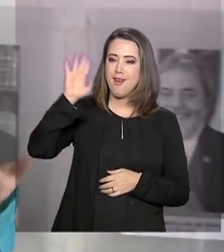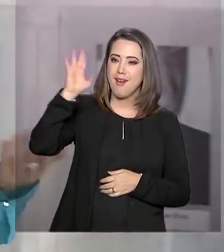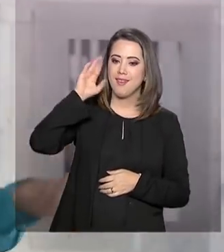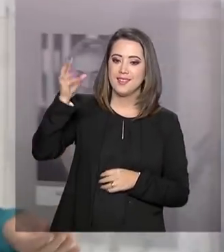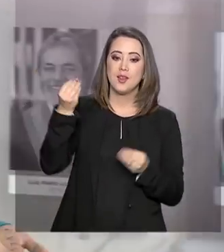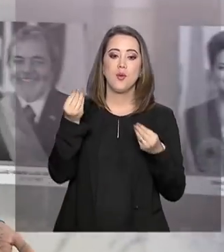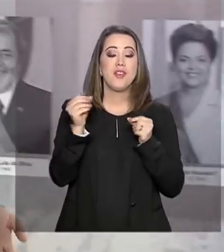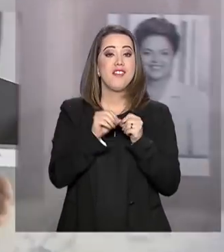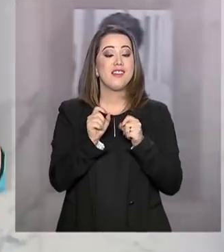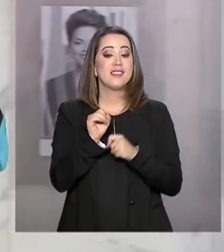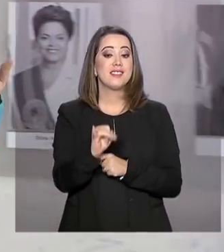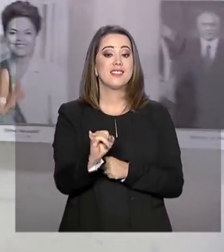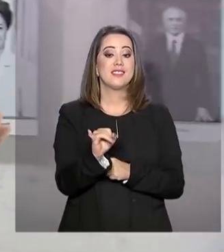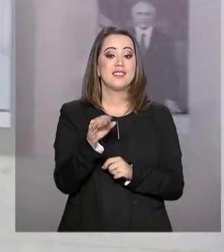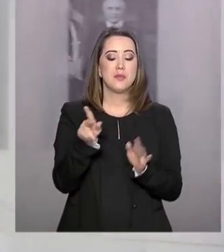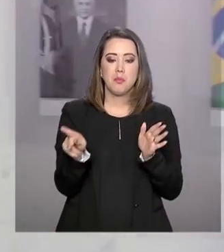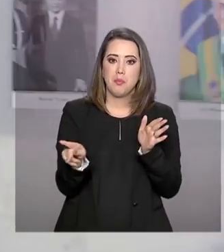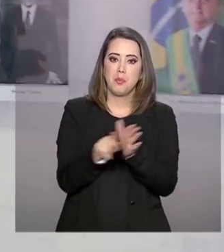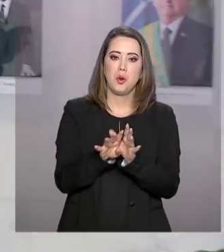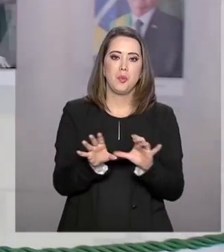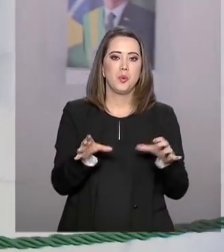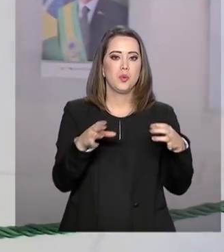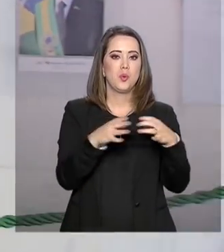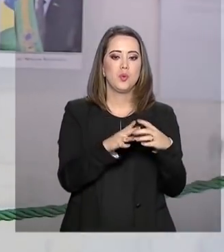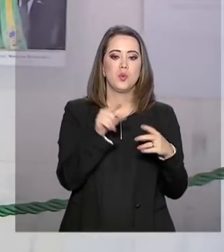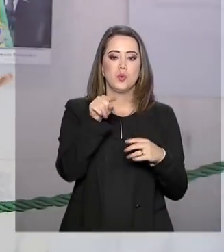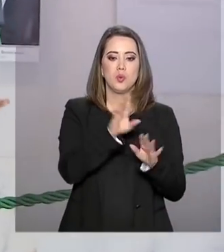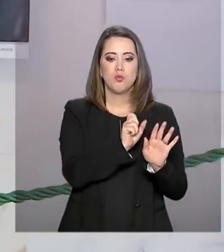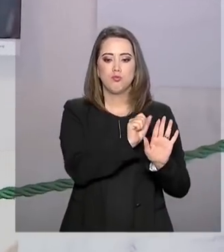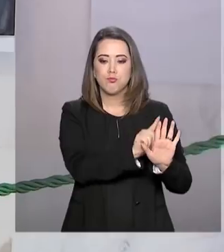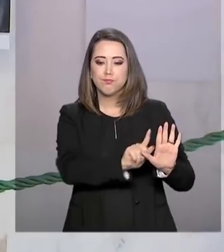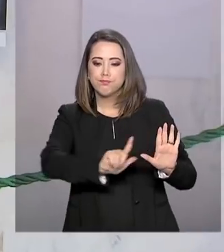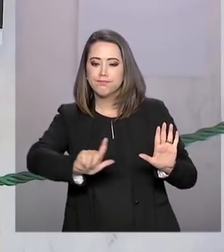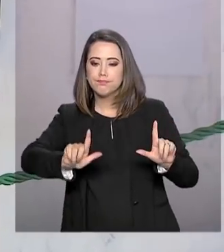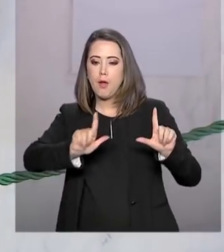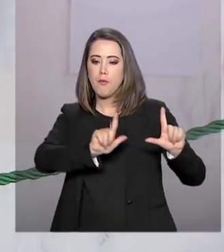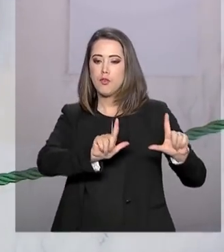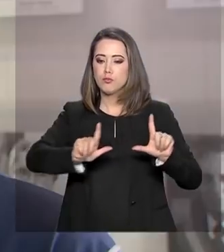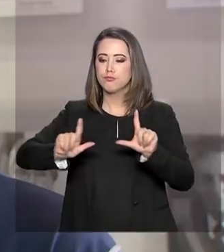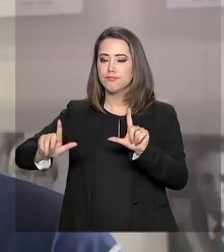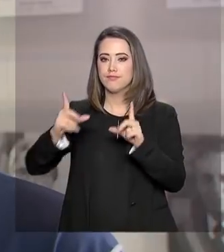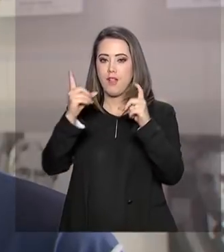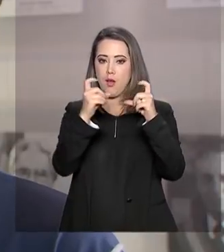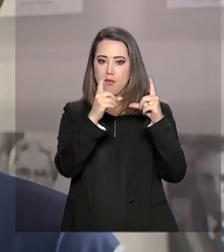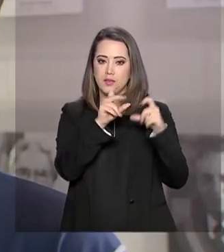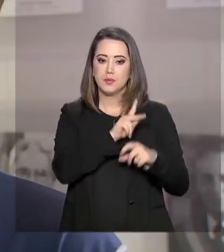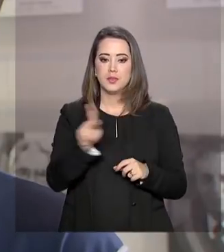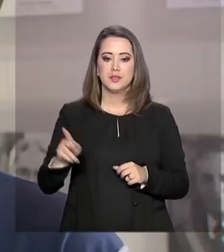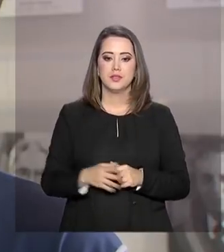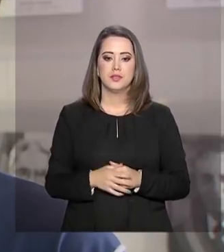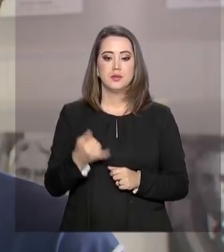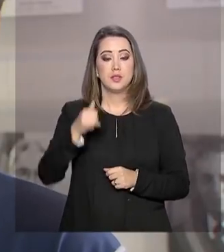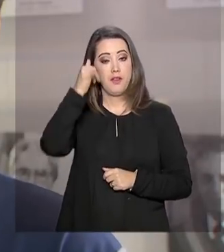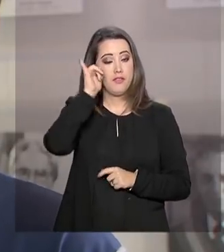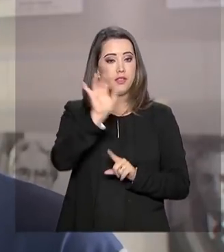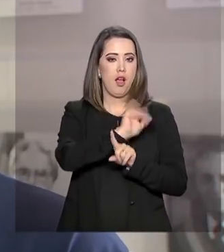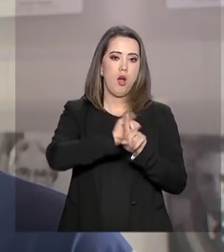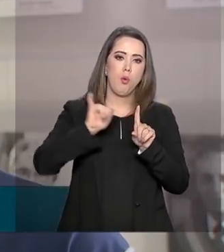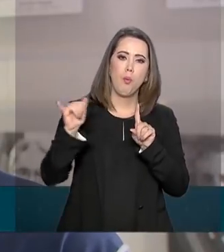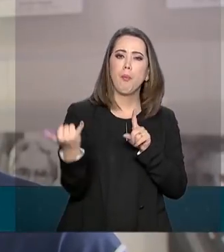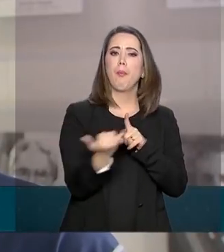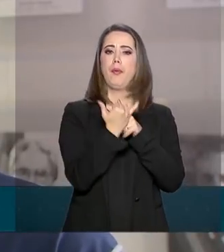o que fariam se fizessem parte dessa galeria de presidentes. Tem que combater o bullying, pois